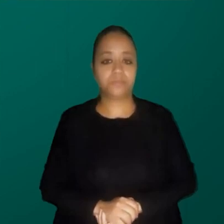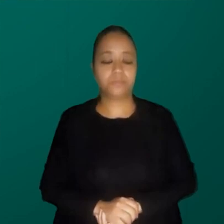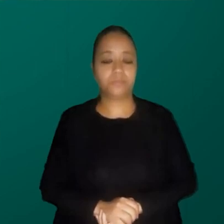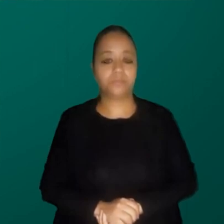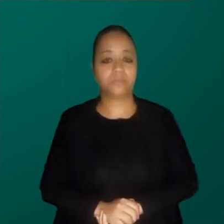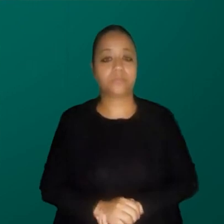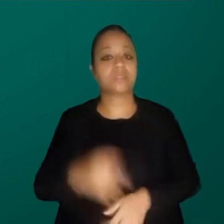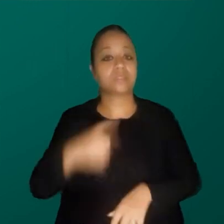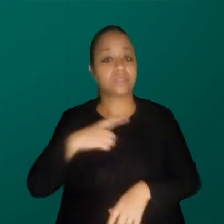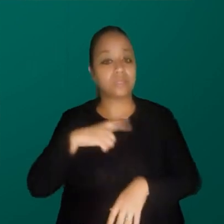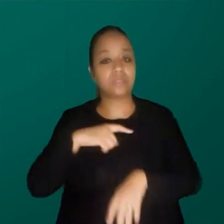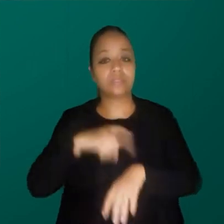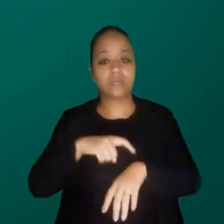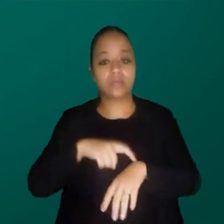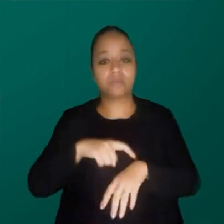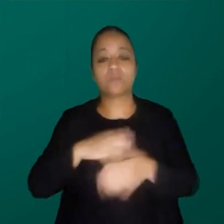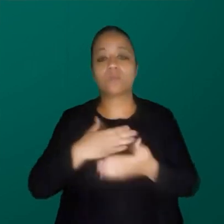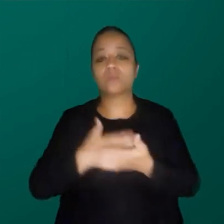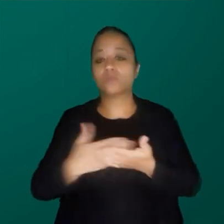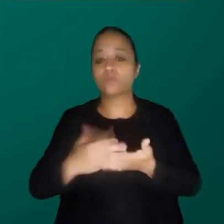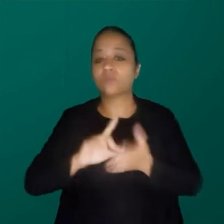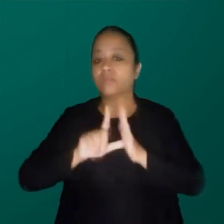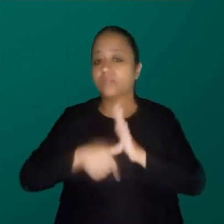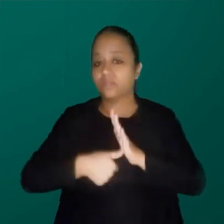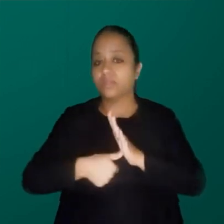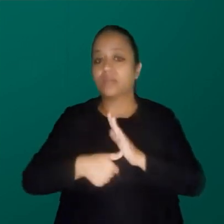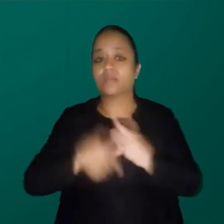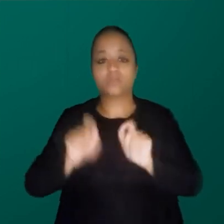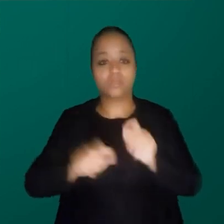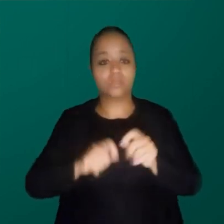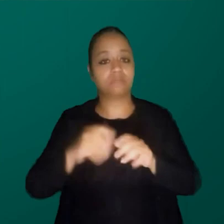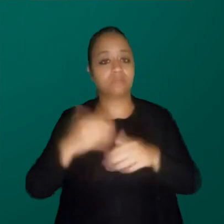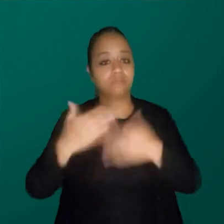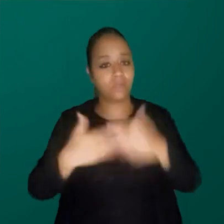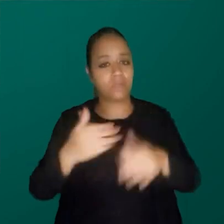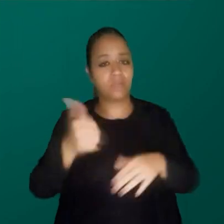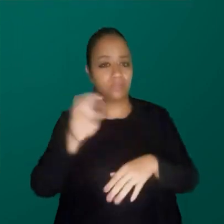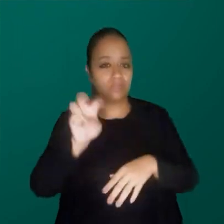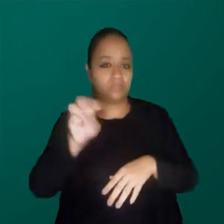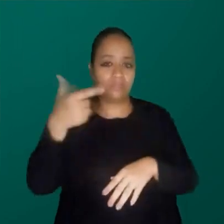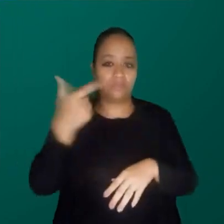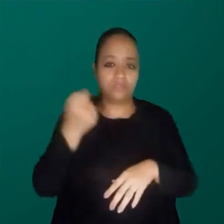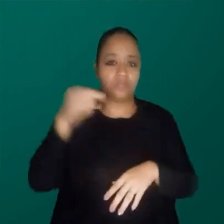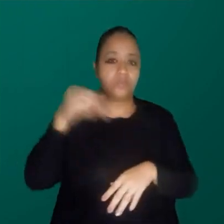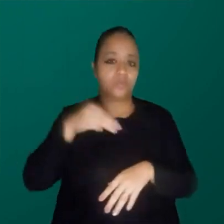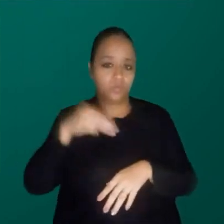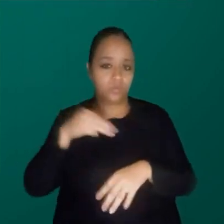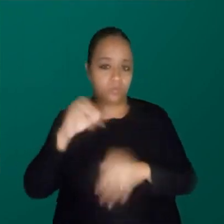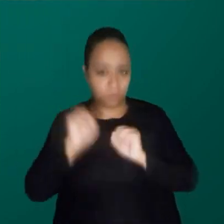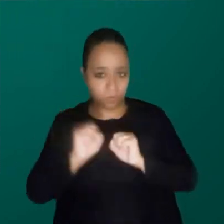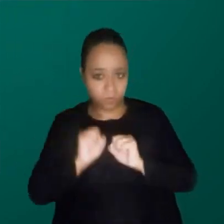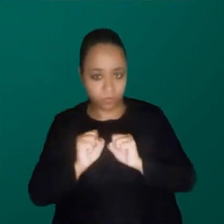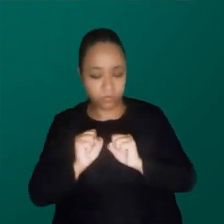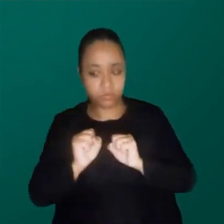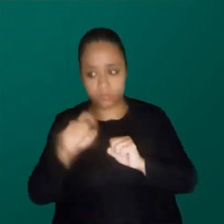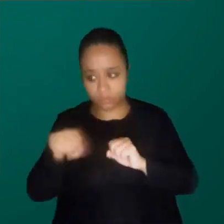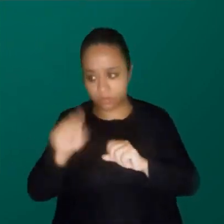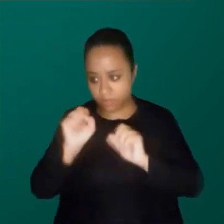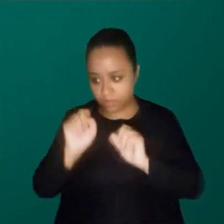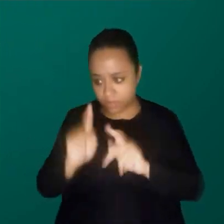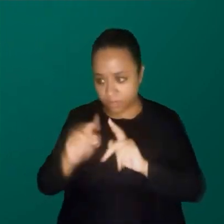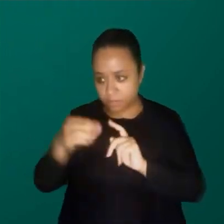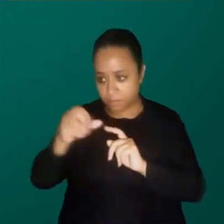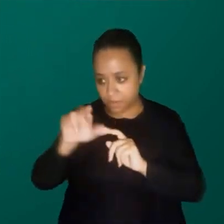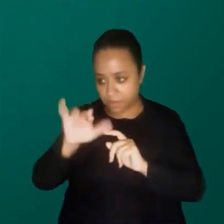A gente ainda tem um tempinho, a gente começou atrasado, então vamos estender mais uns 15, 20 minutos. O que vocês acham? Pode ser? Para você, ok,